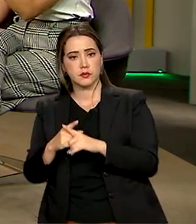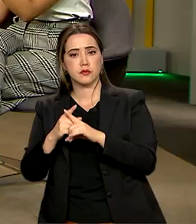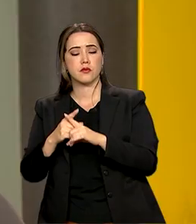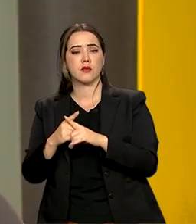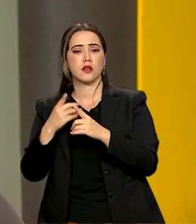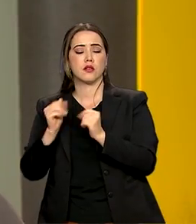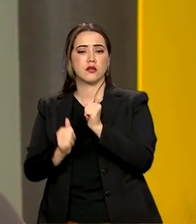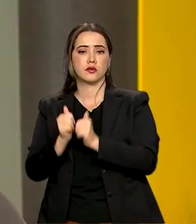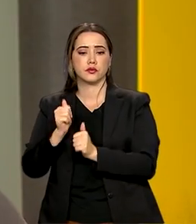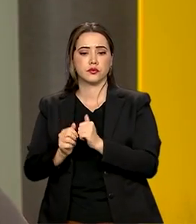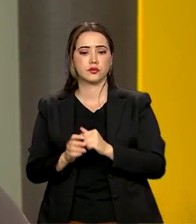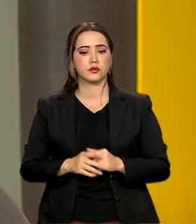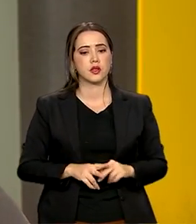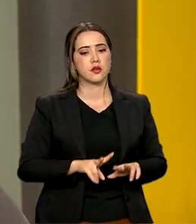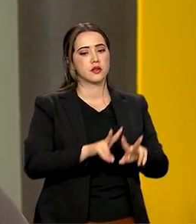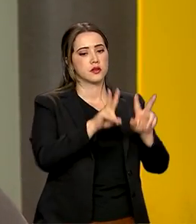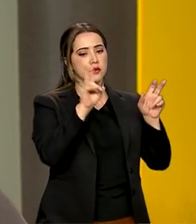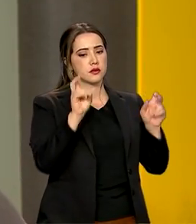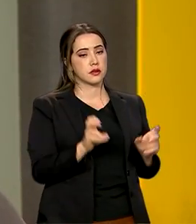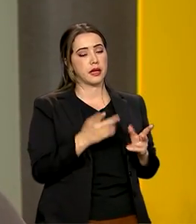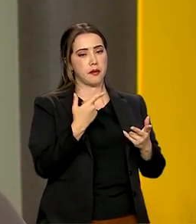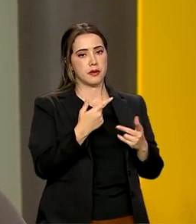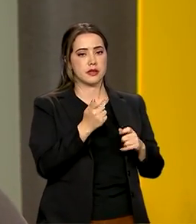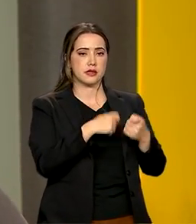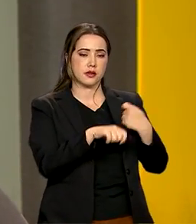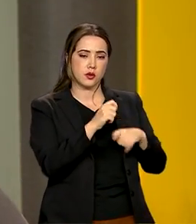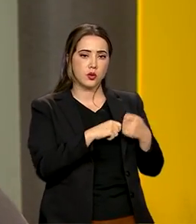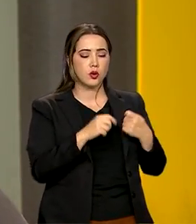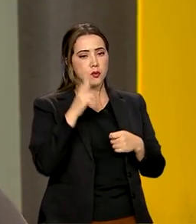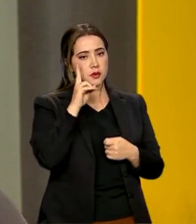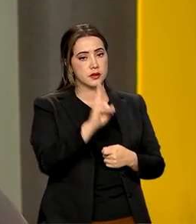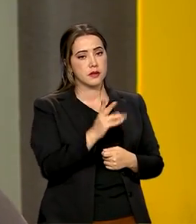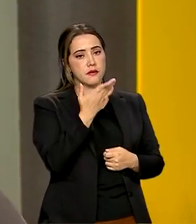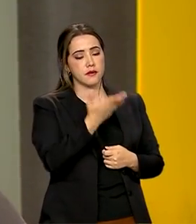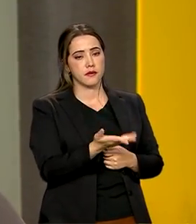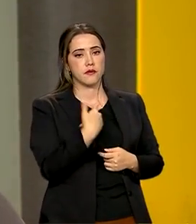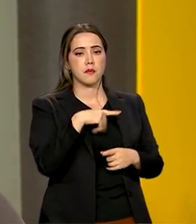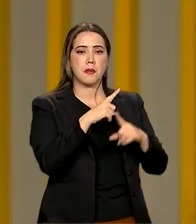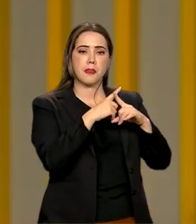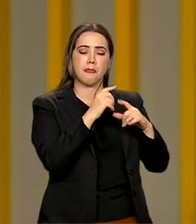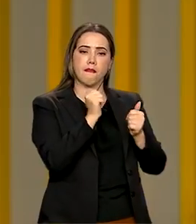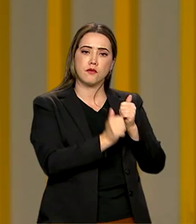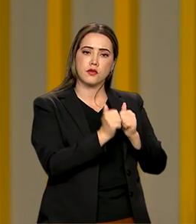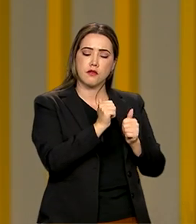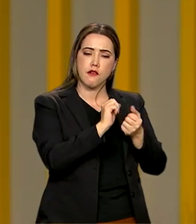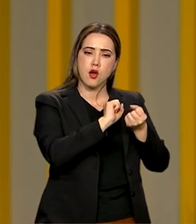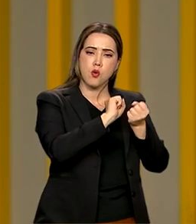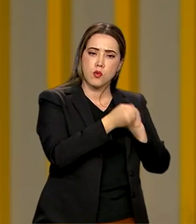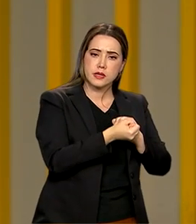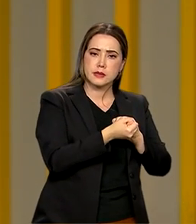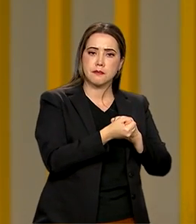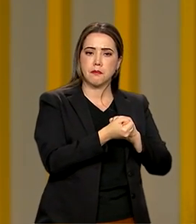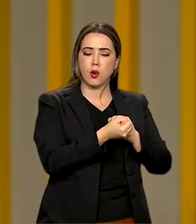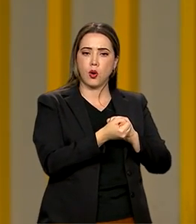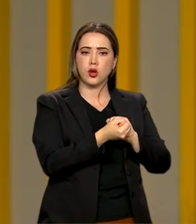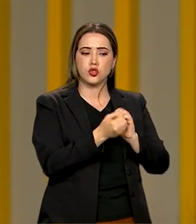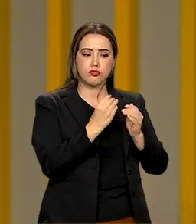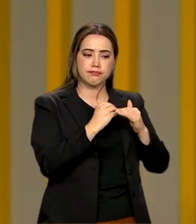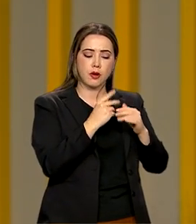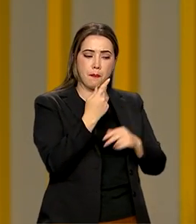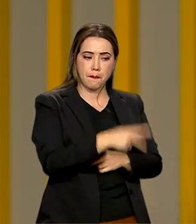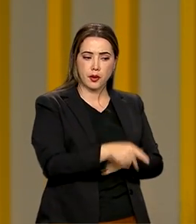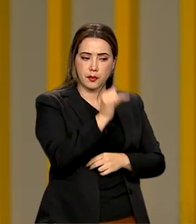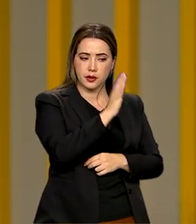né? O esporte sediado aqui, a gente viu na Copa do Mundo masculina, nas Olimpíadas, traz muito turista estrangeiro,